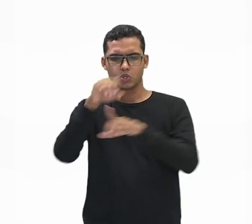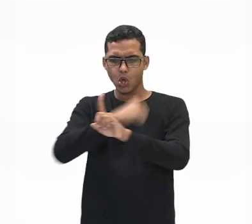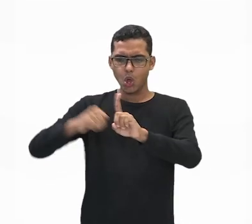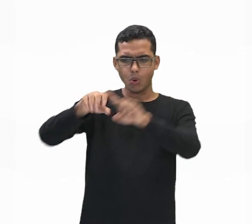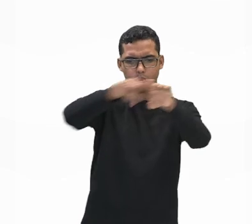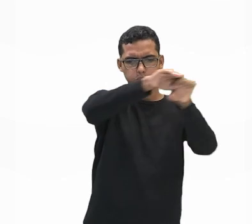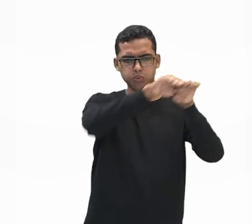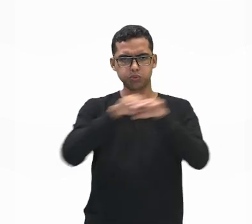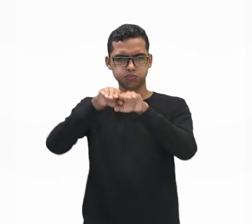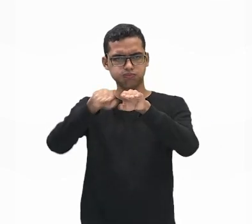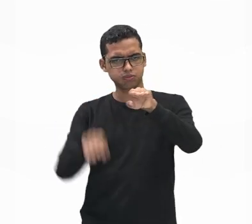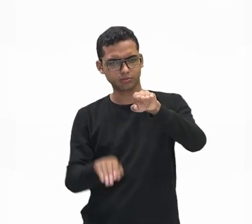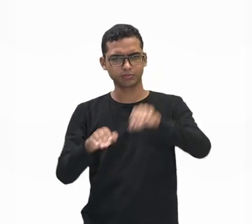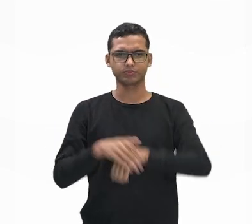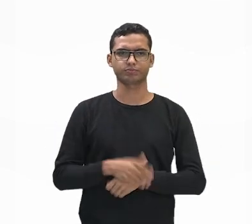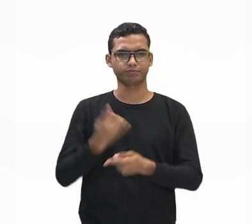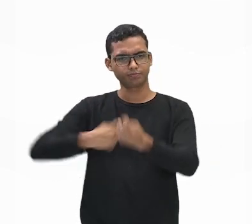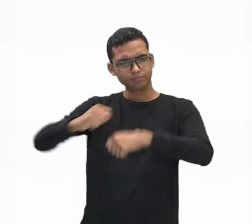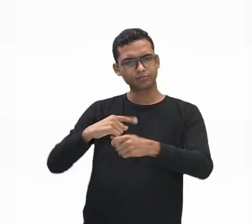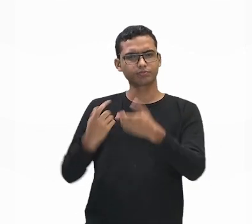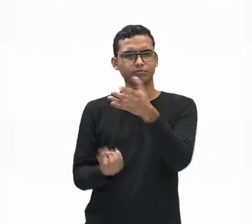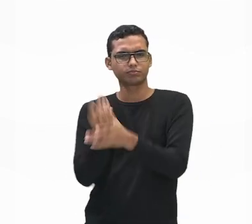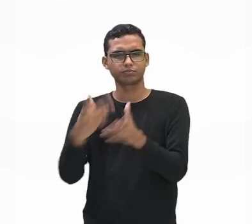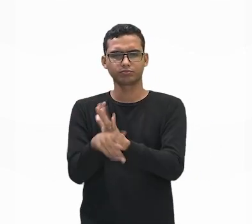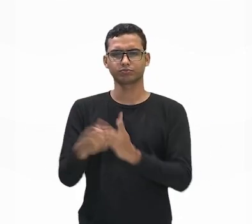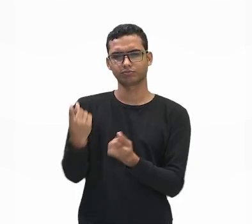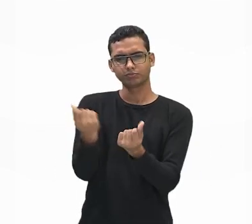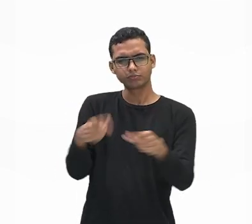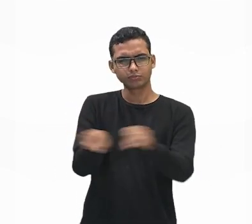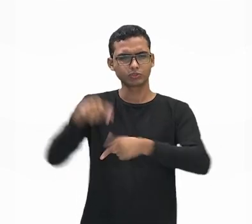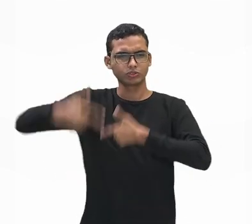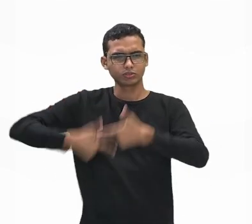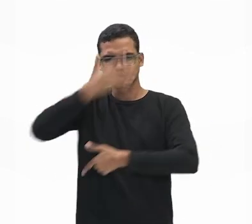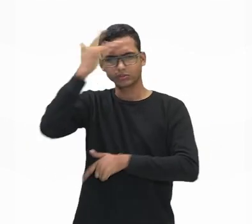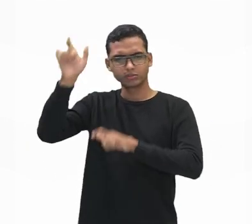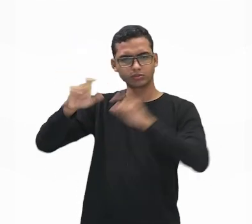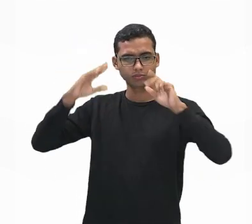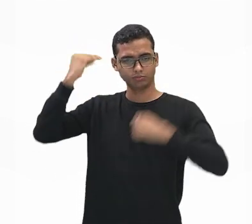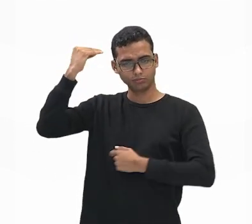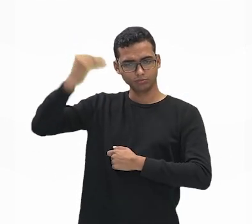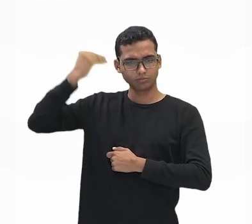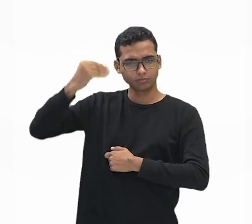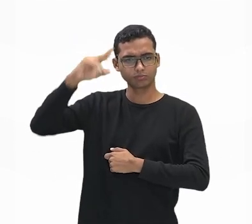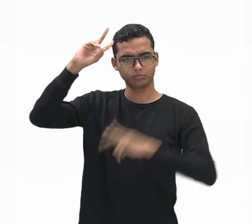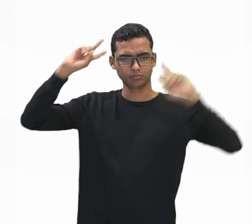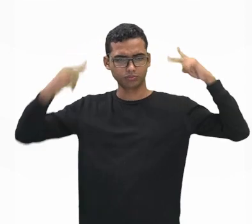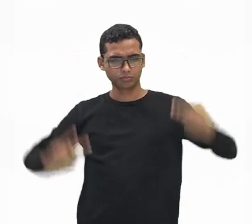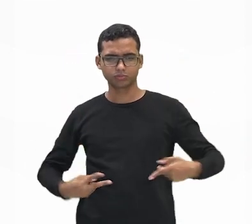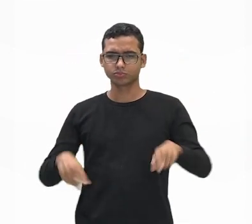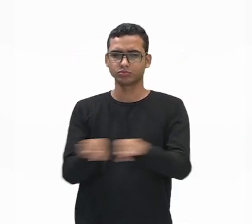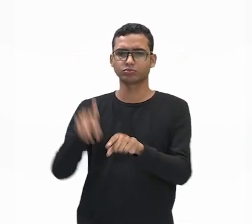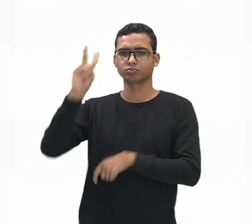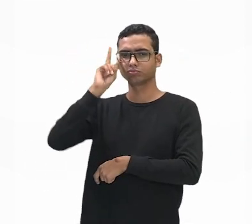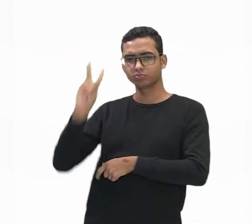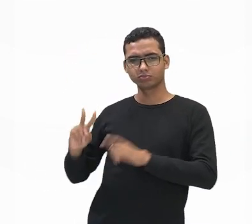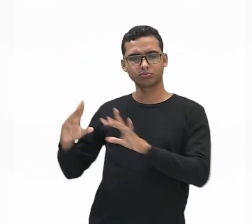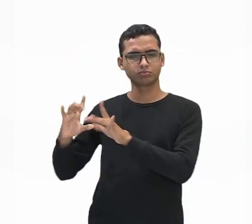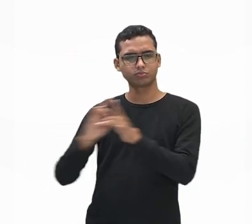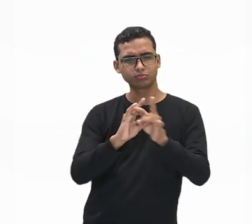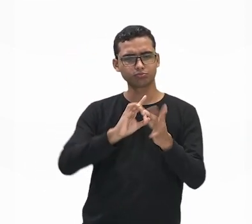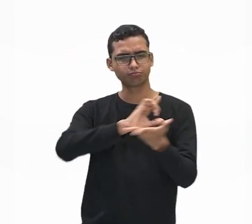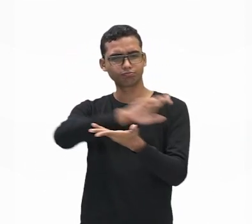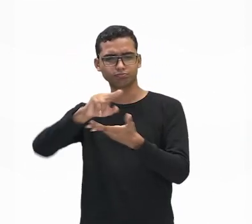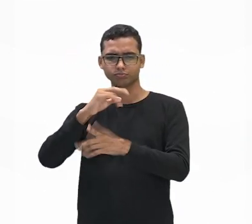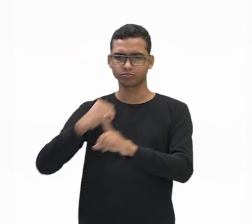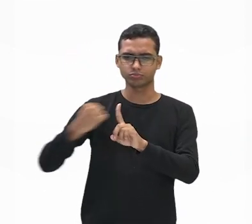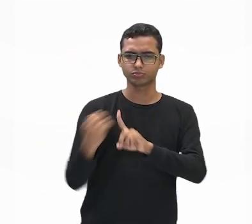9. Economia, produção, capital e trabalho humano são consequências de experiências humanas estabelecidas historicamente em diferentes contextos culturais